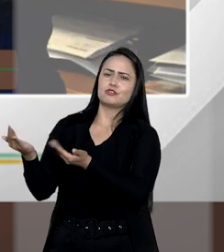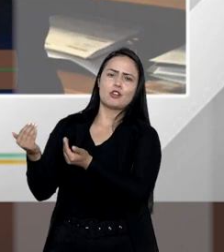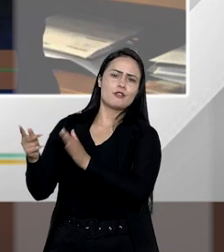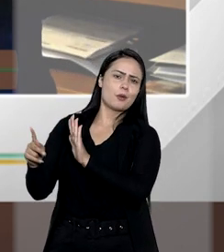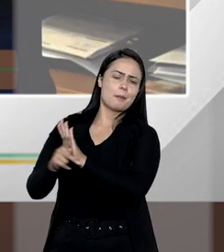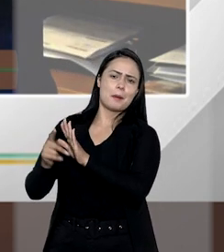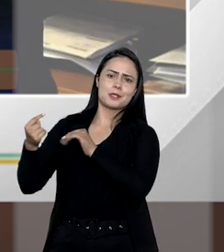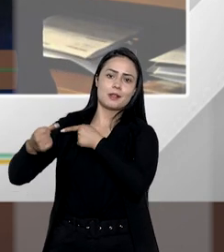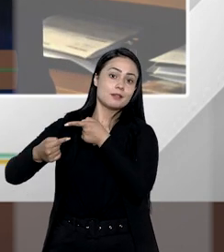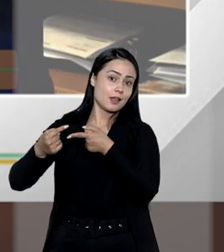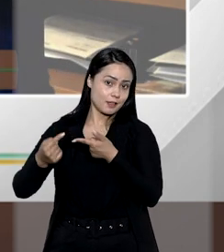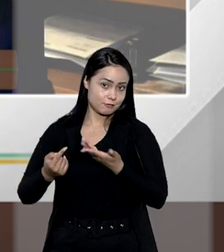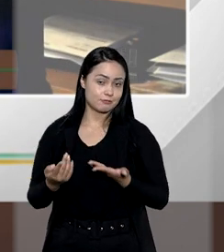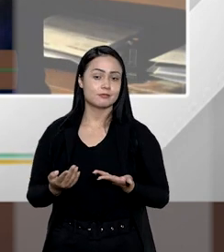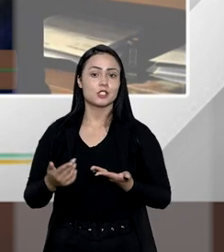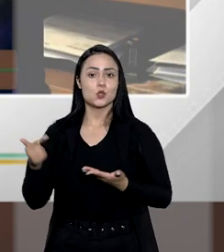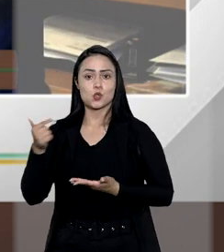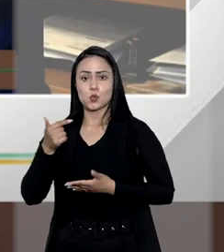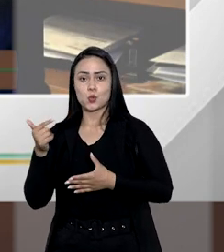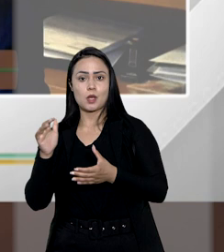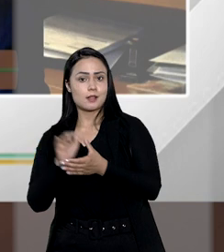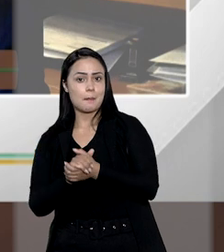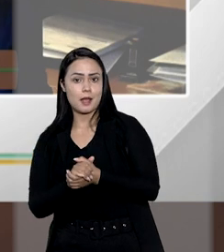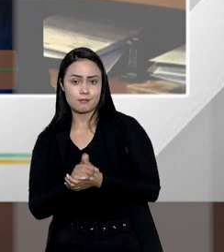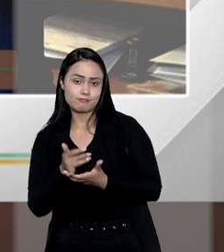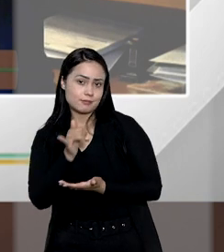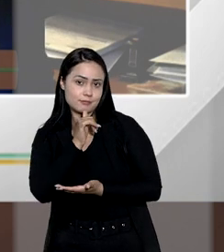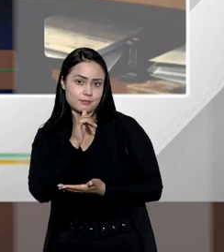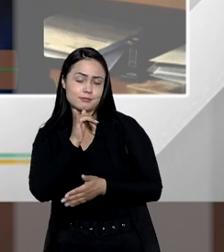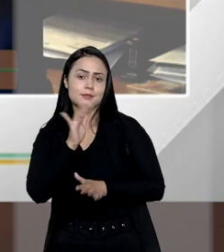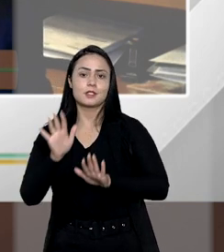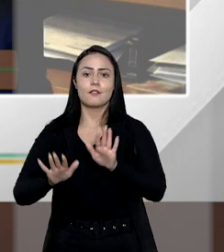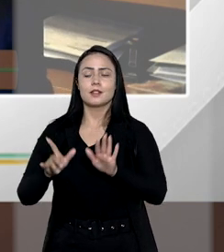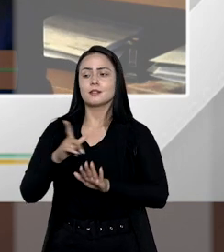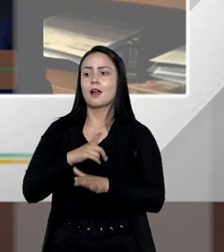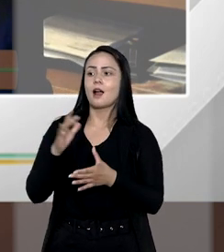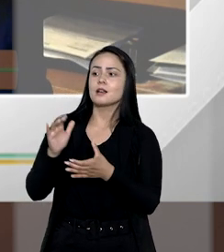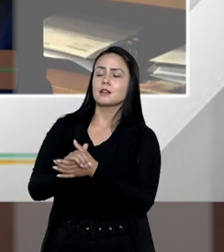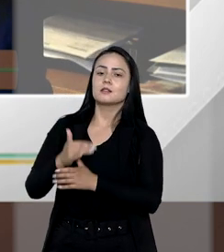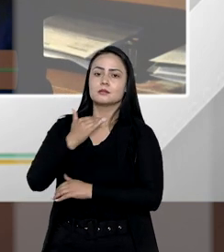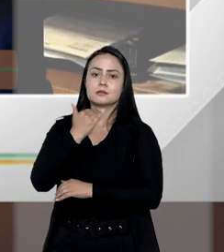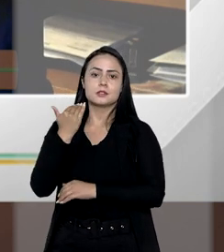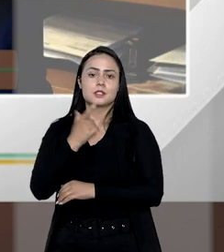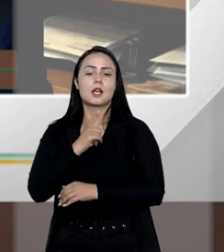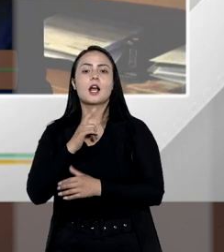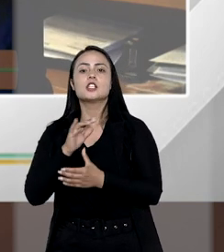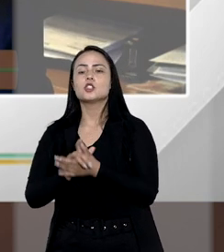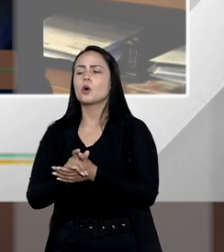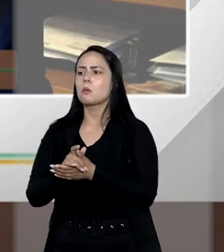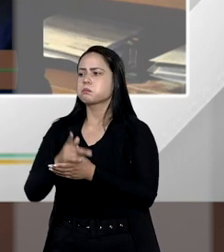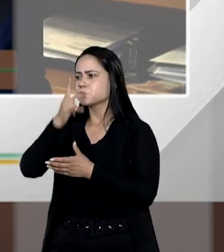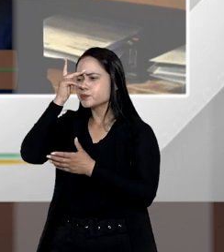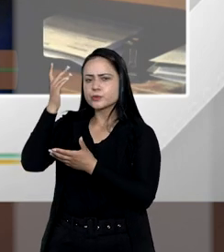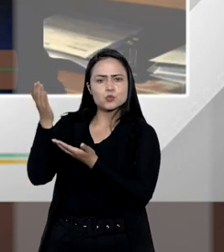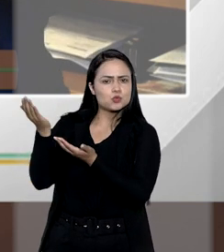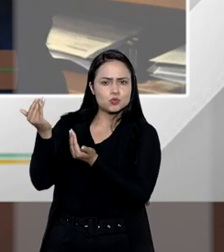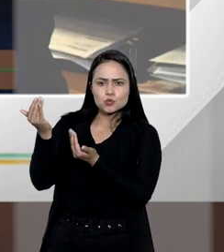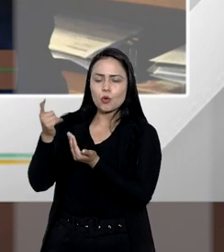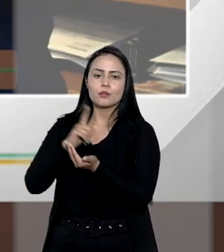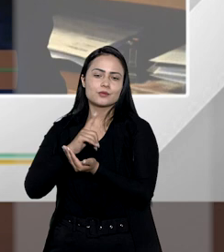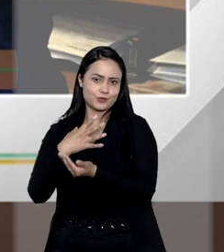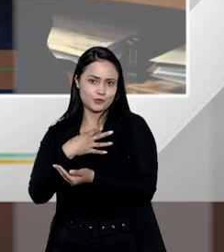que os próprios herdeiros num segundo casamento talvez ele tenha casado ou falecido com uma pessoa muito jovem